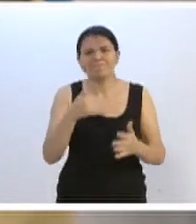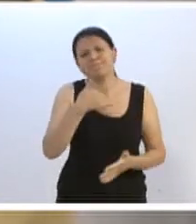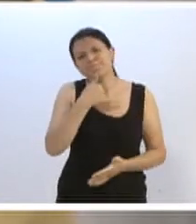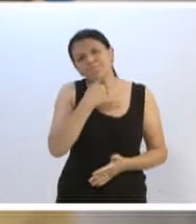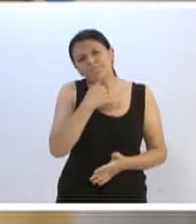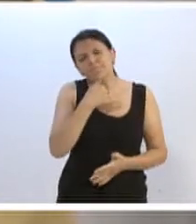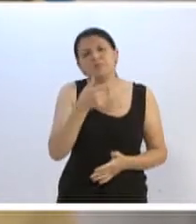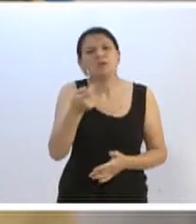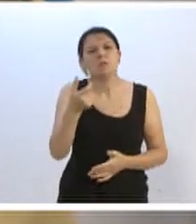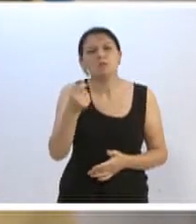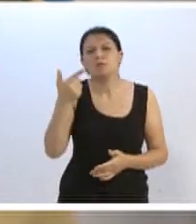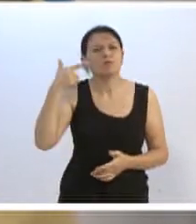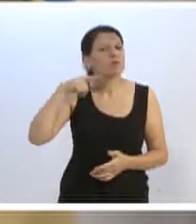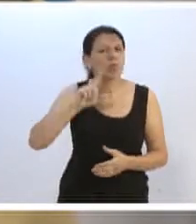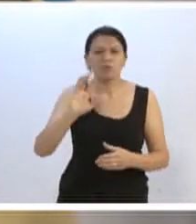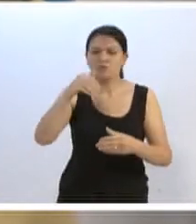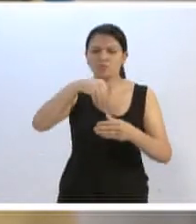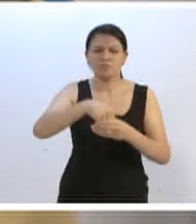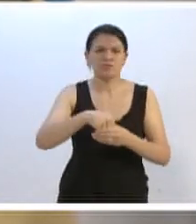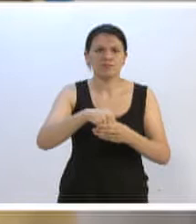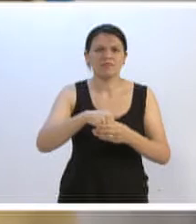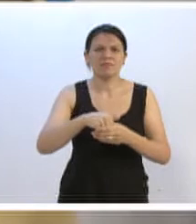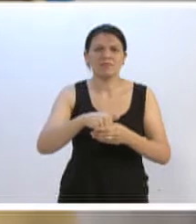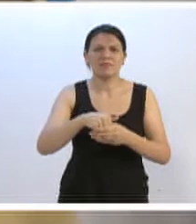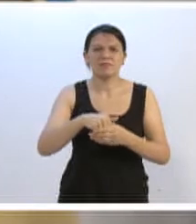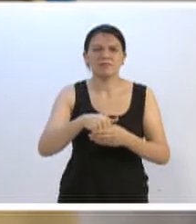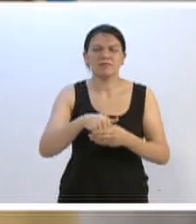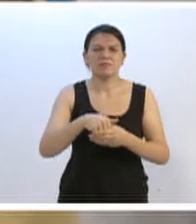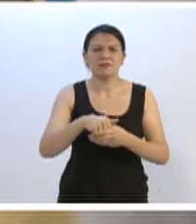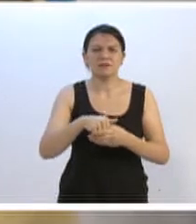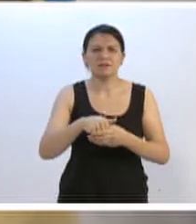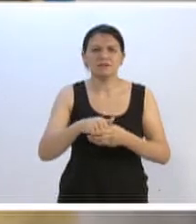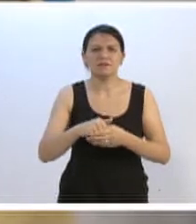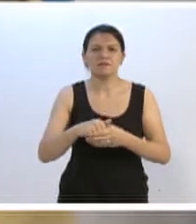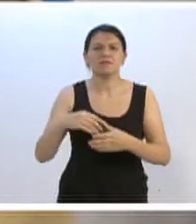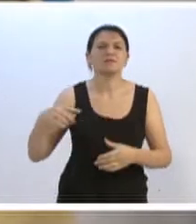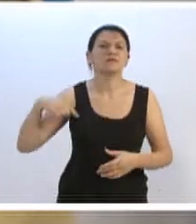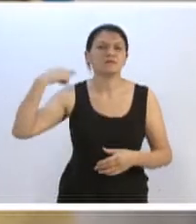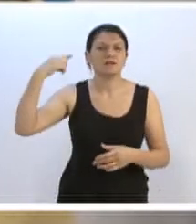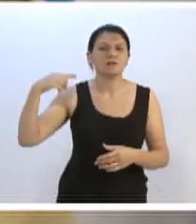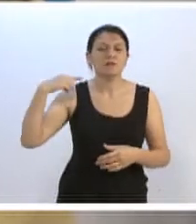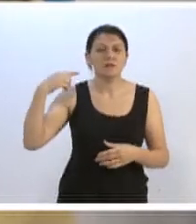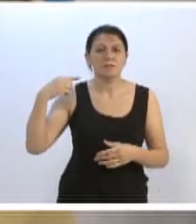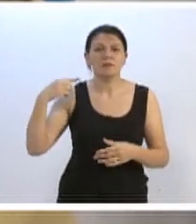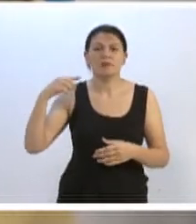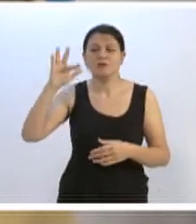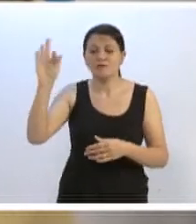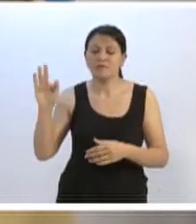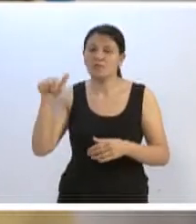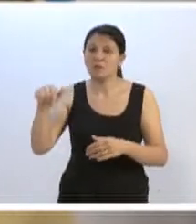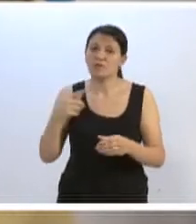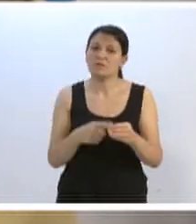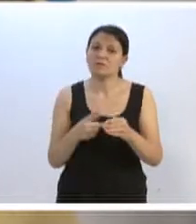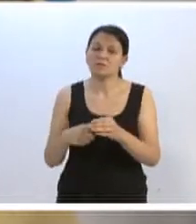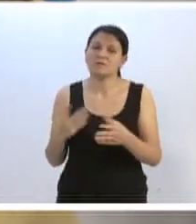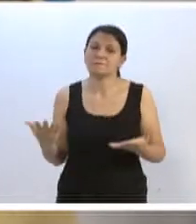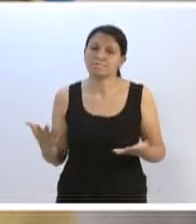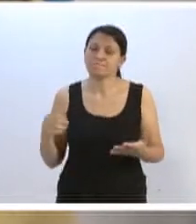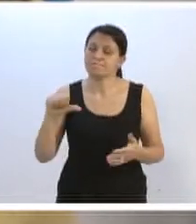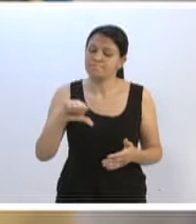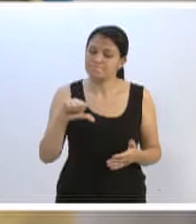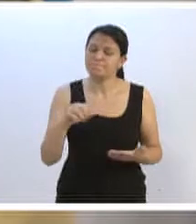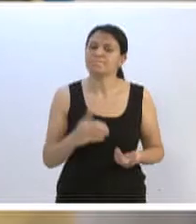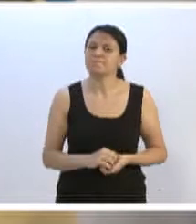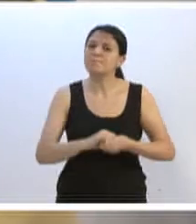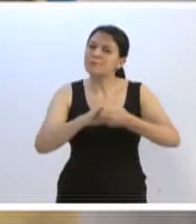pouco não foi eleita, porque ficamos sem representação alguma a nível federal aqui em nossa cidade. Isso é ruim. Parabenizo a